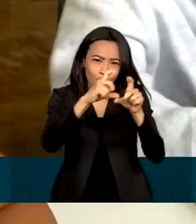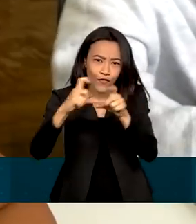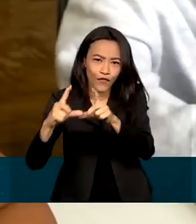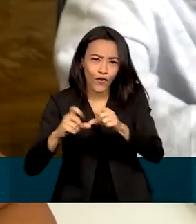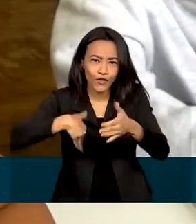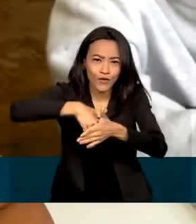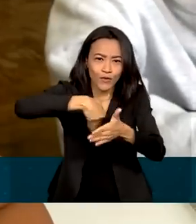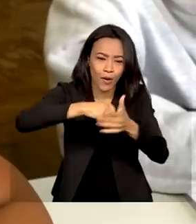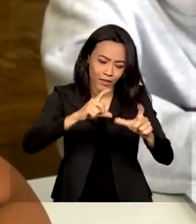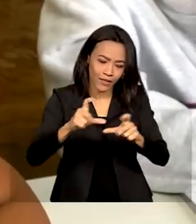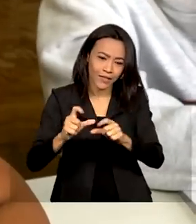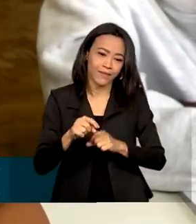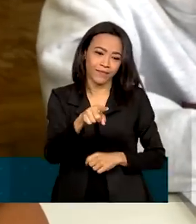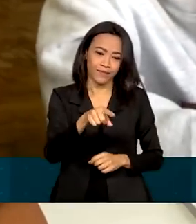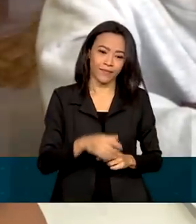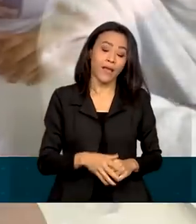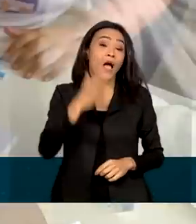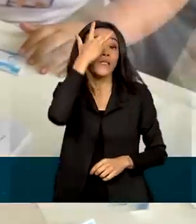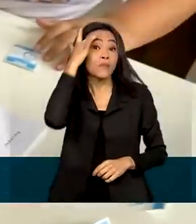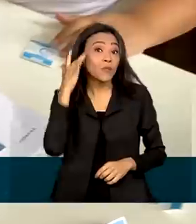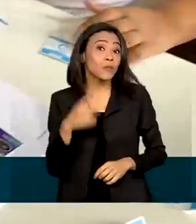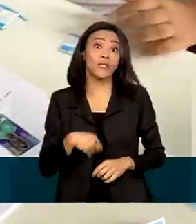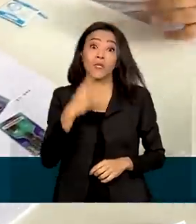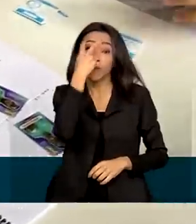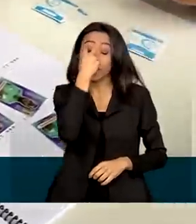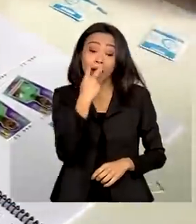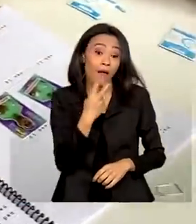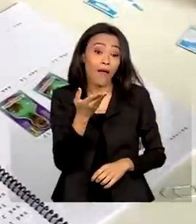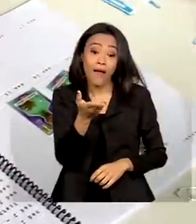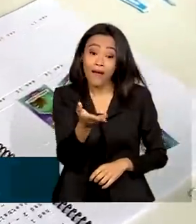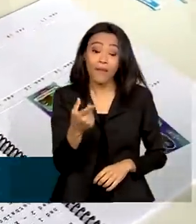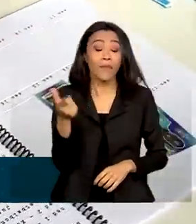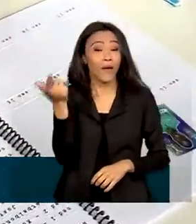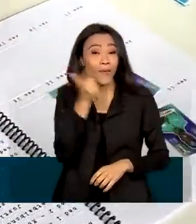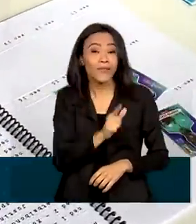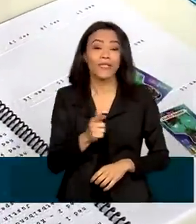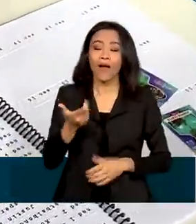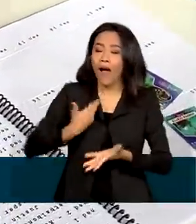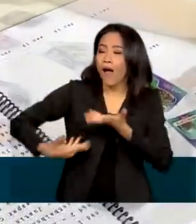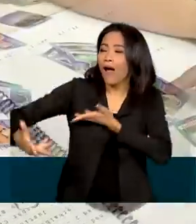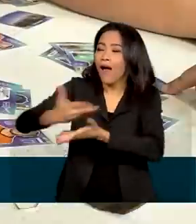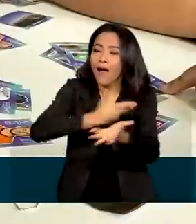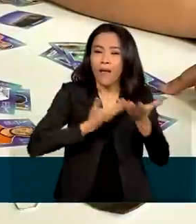Ajuda muito com as pessoas que não enxergam, para ter uma amizade melhor.